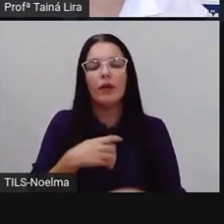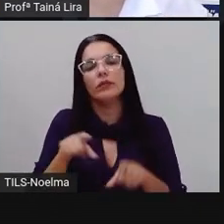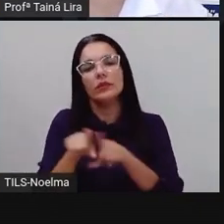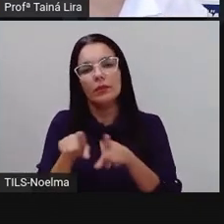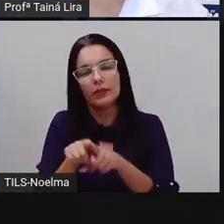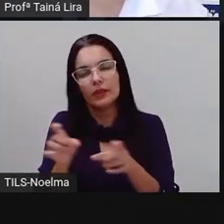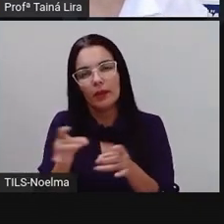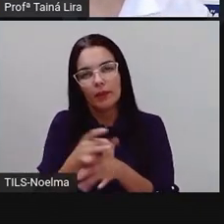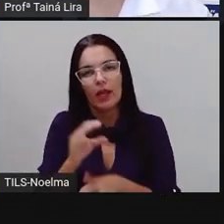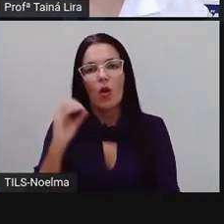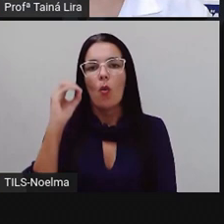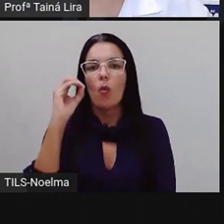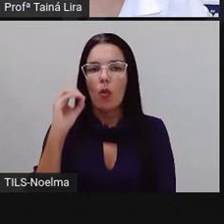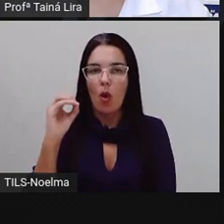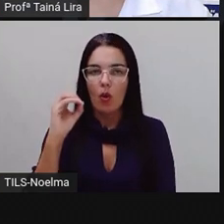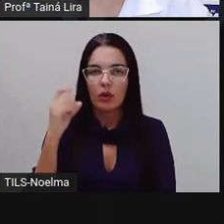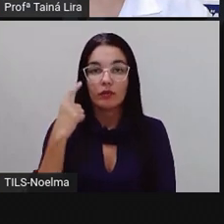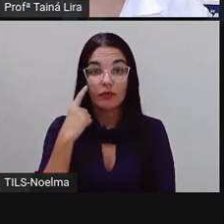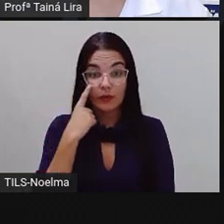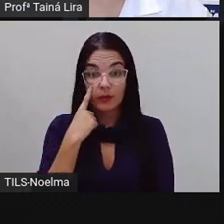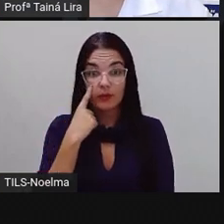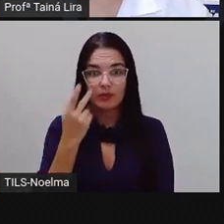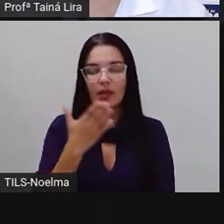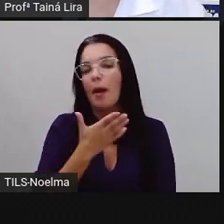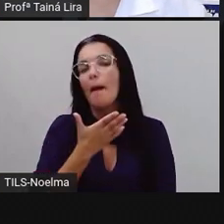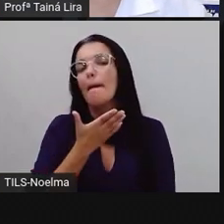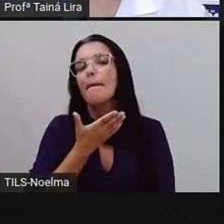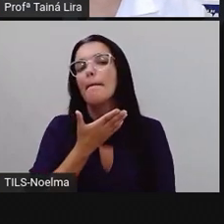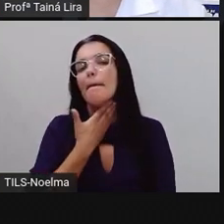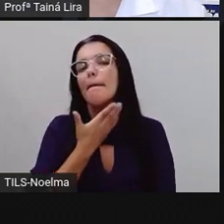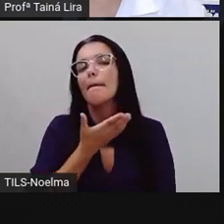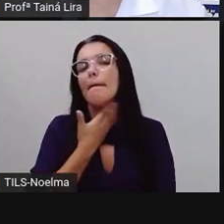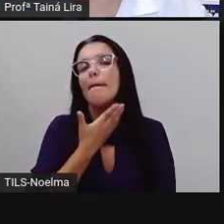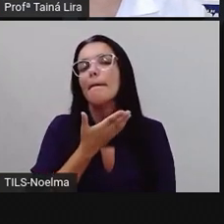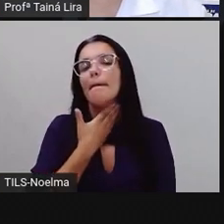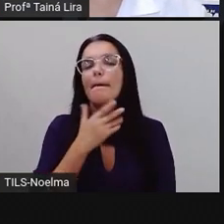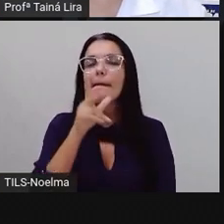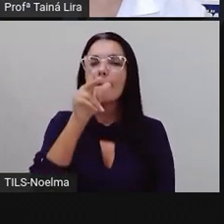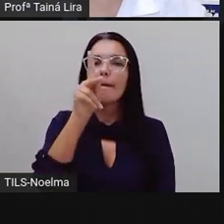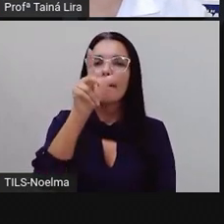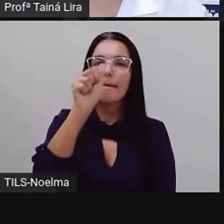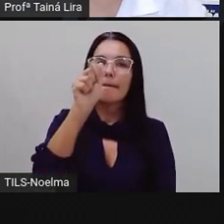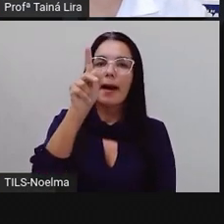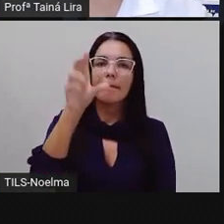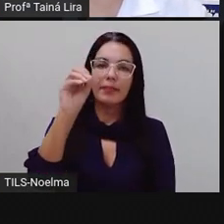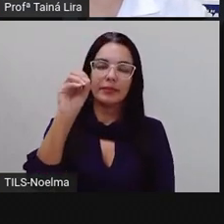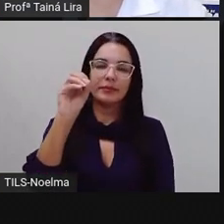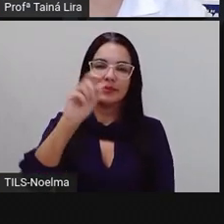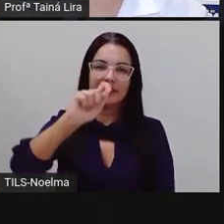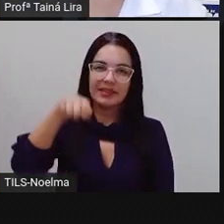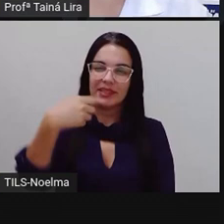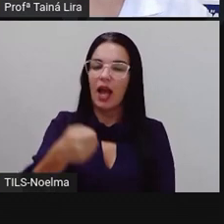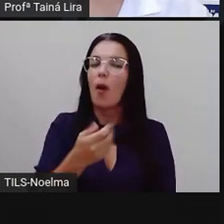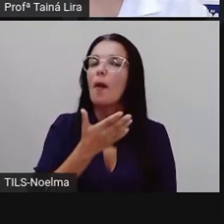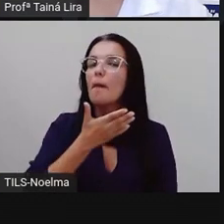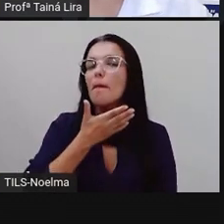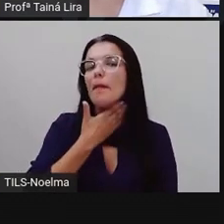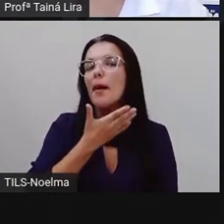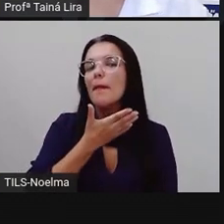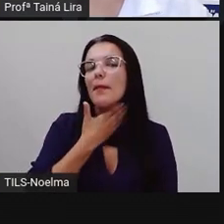letra O. Então, ó, papo. Outra palavrinha, ó. Papo.